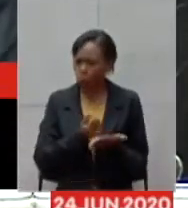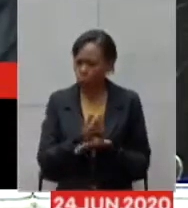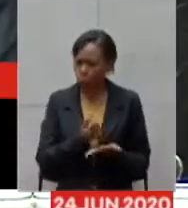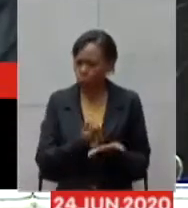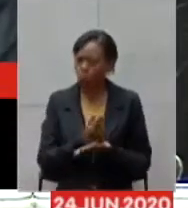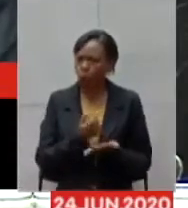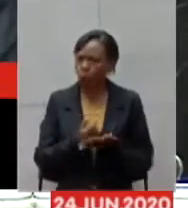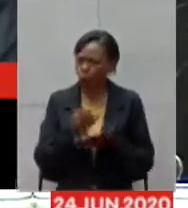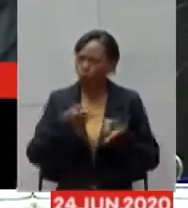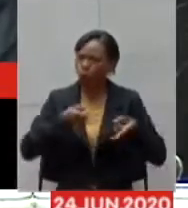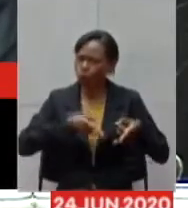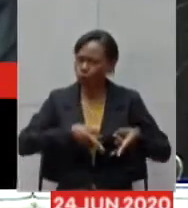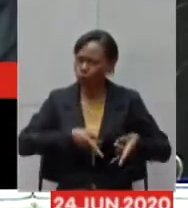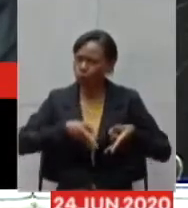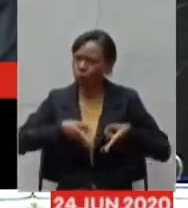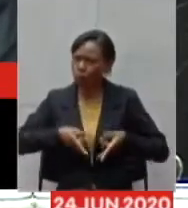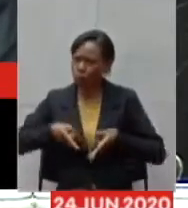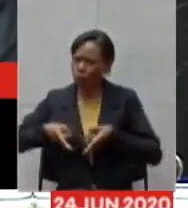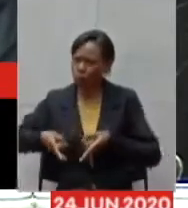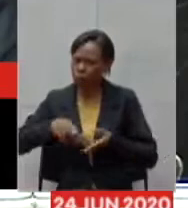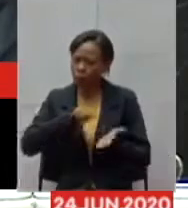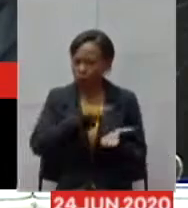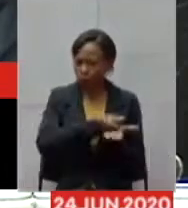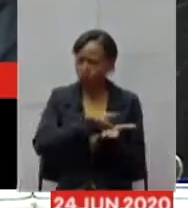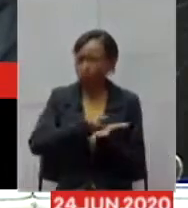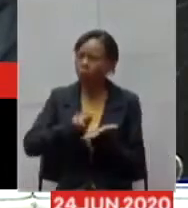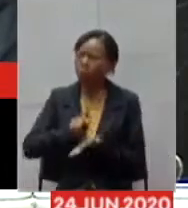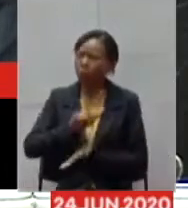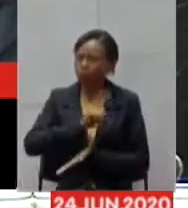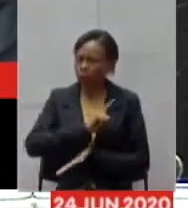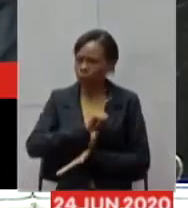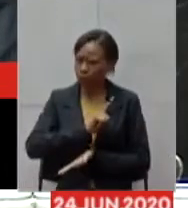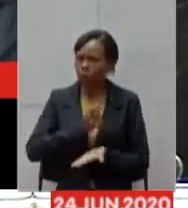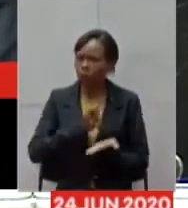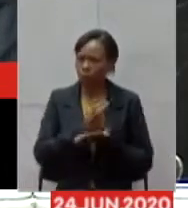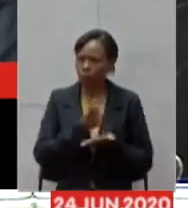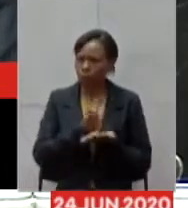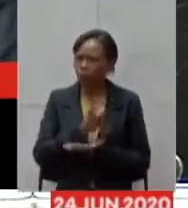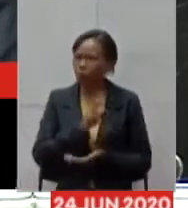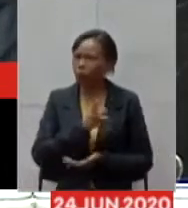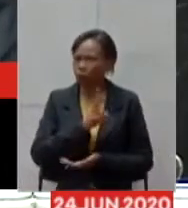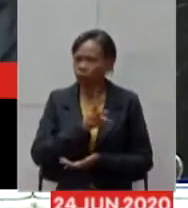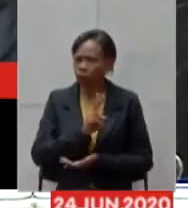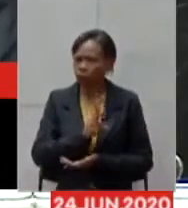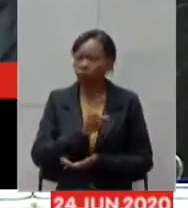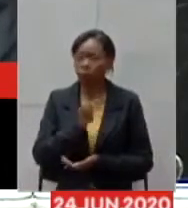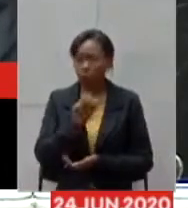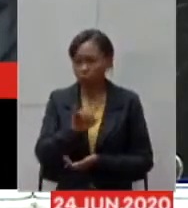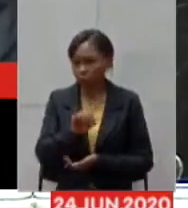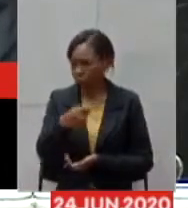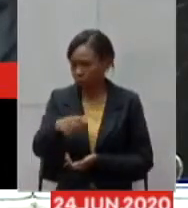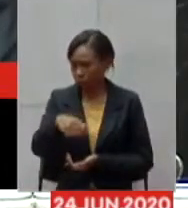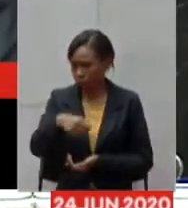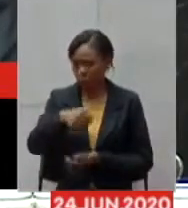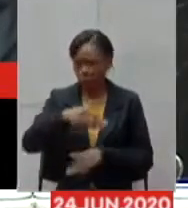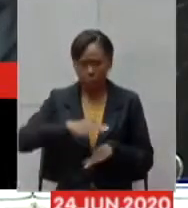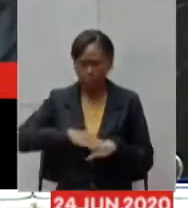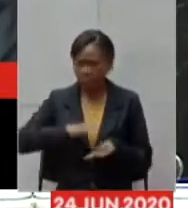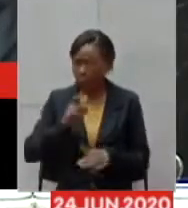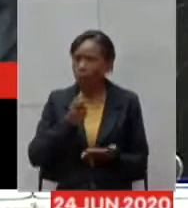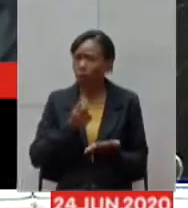a gente pode vir a comprar leitos mas por outro lado essa epidemia ela não